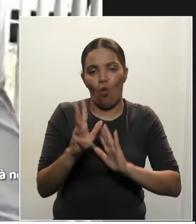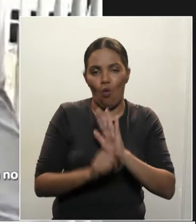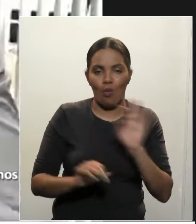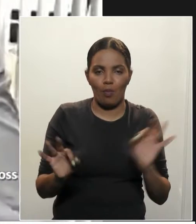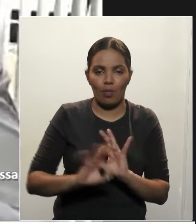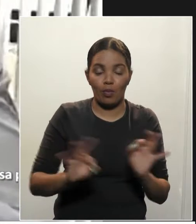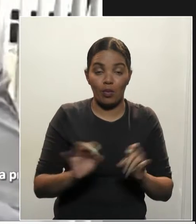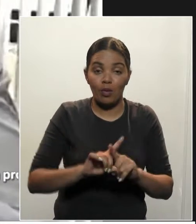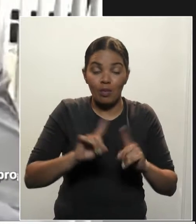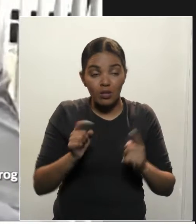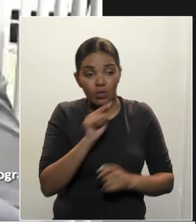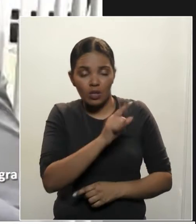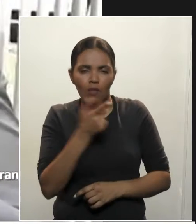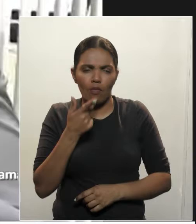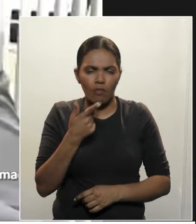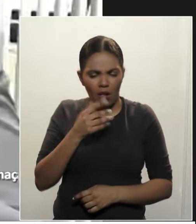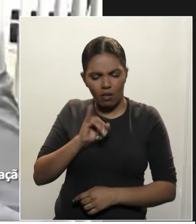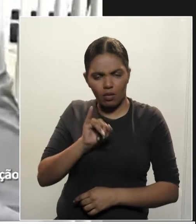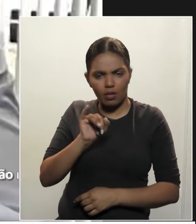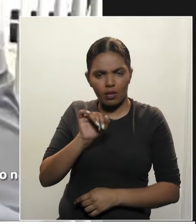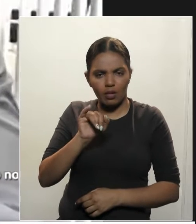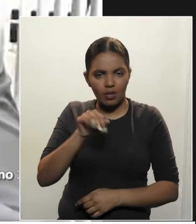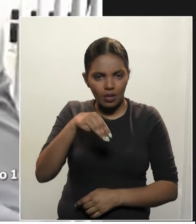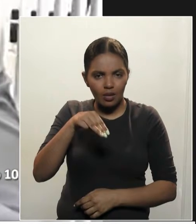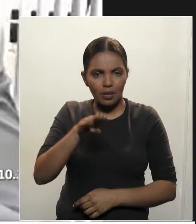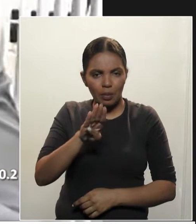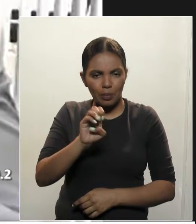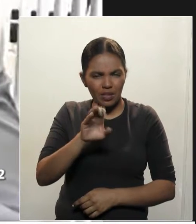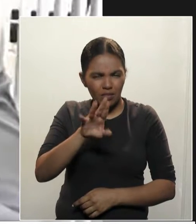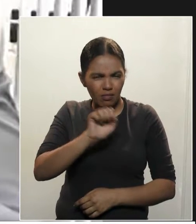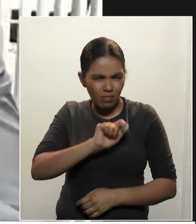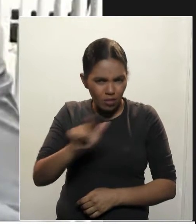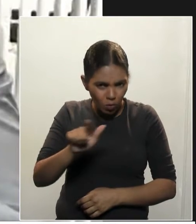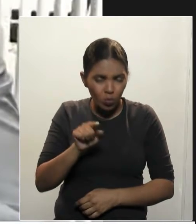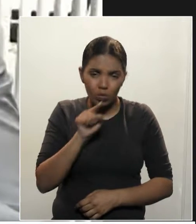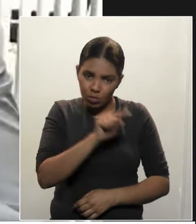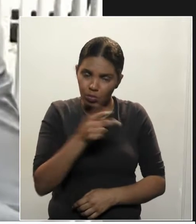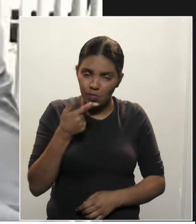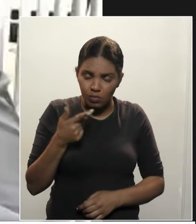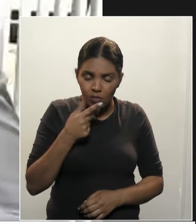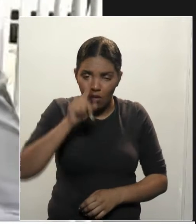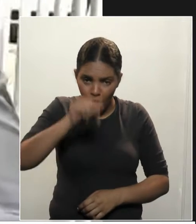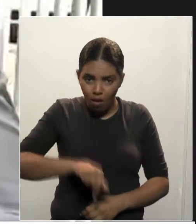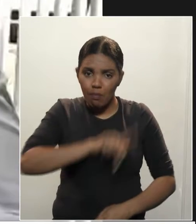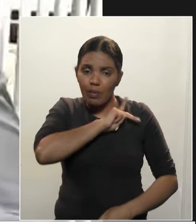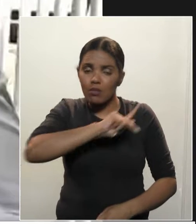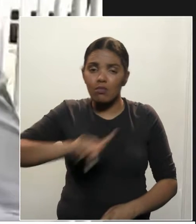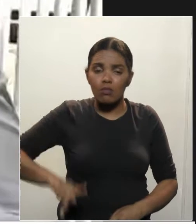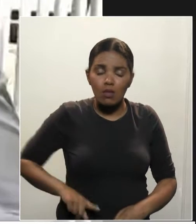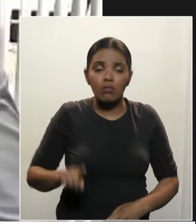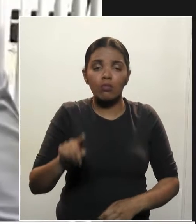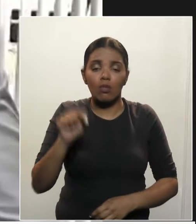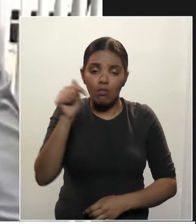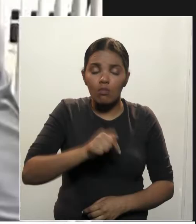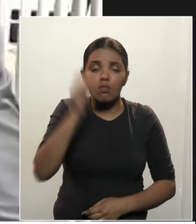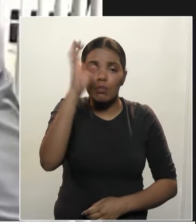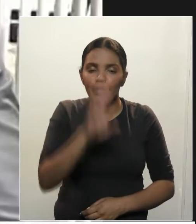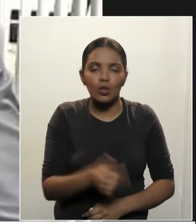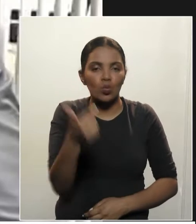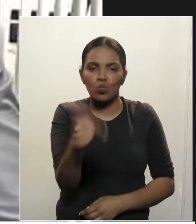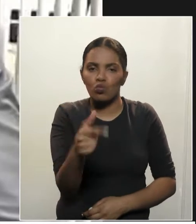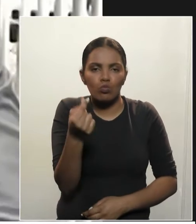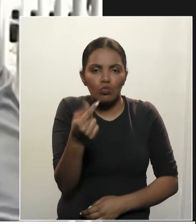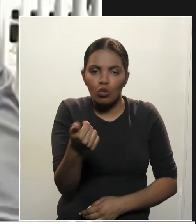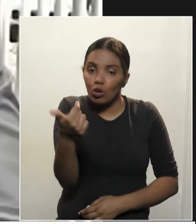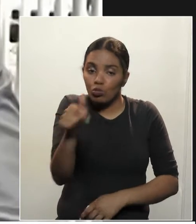esse imbecil que o senhor fala aí é o presidente da república que derrotou vocês na urna, sem dinheiro, sem tempo de TV,